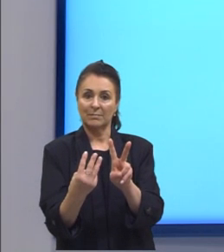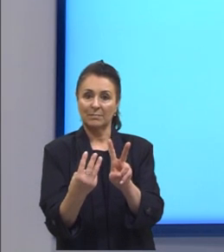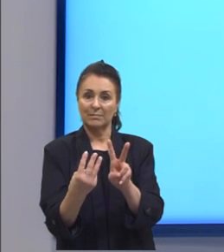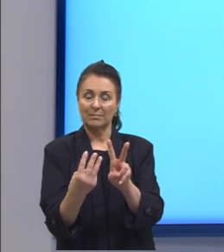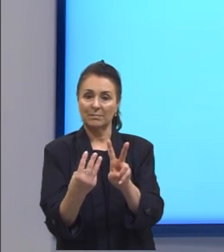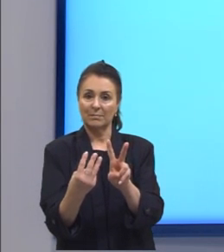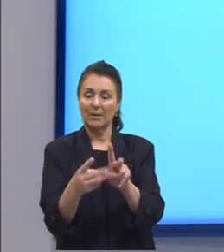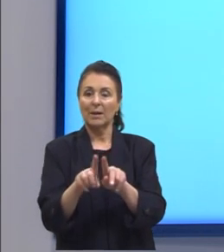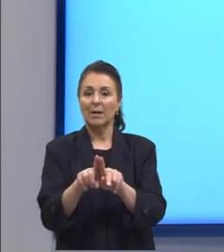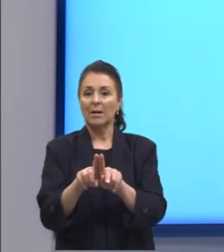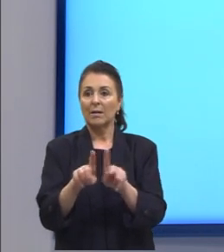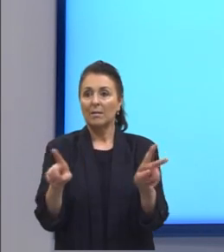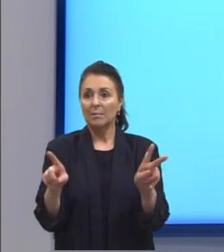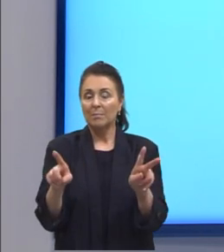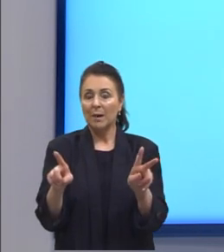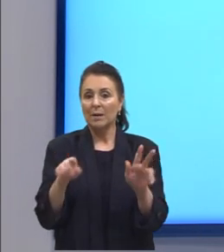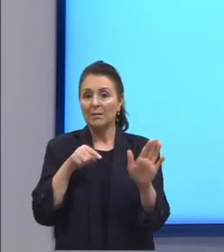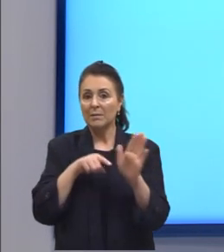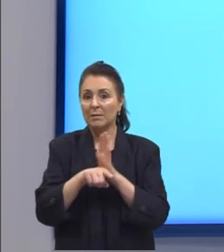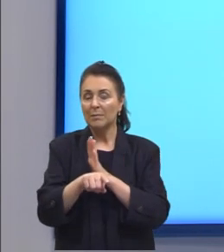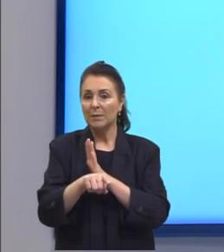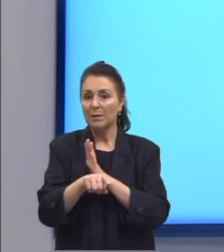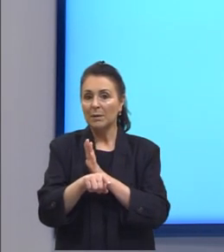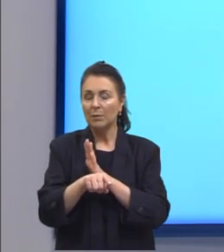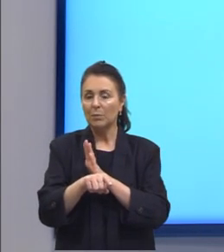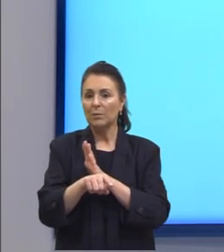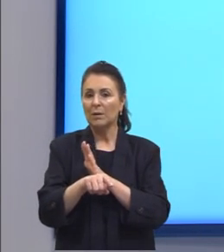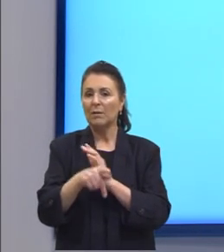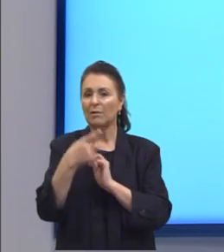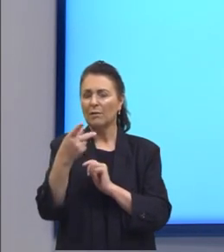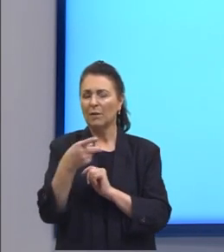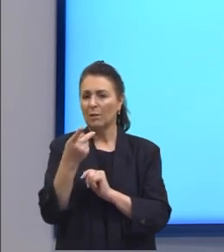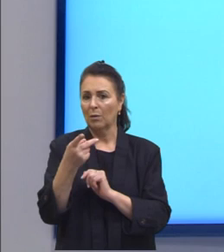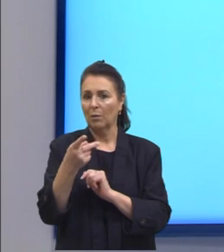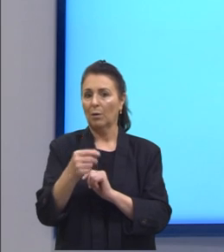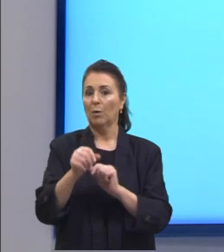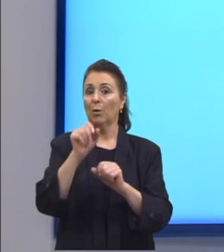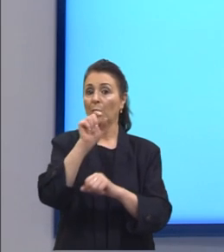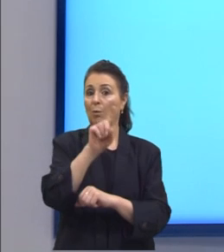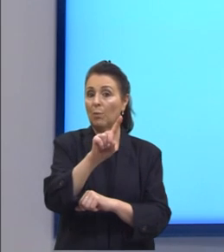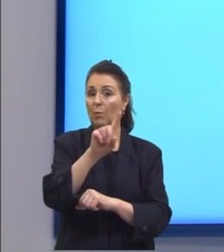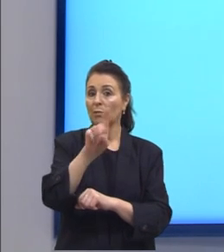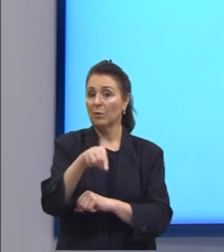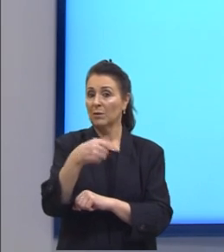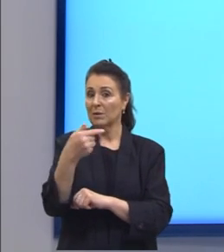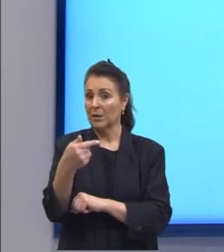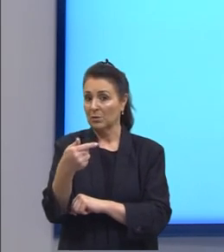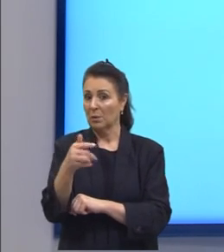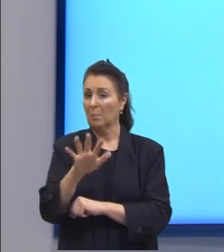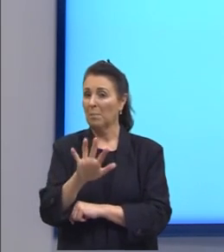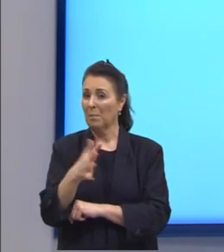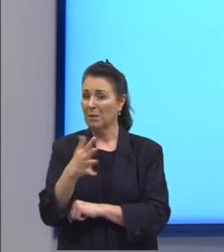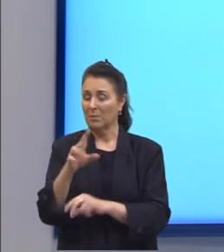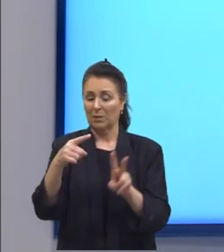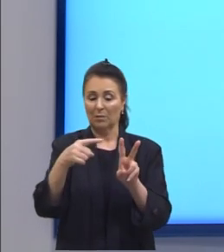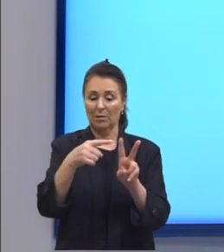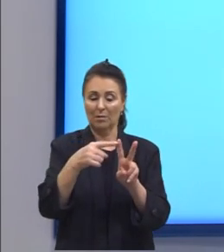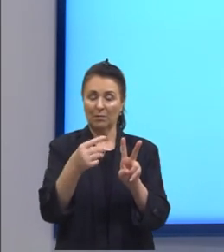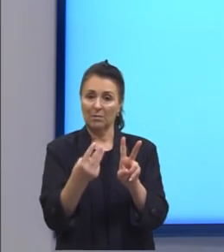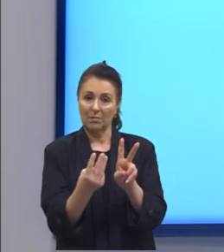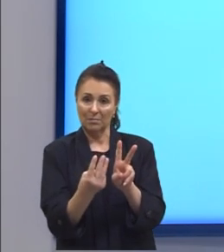o enunciado ainda nos disse utilize 1,7 como valor aproximado para a raiz de 3